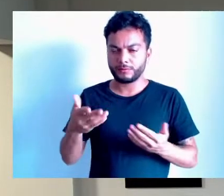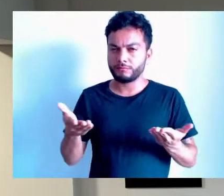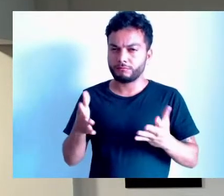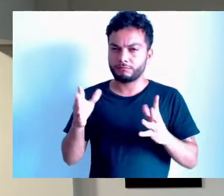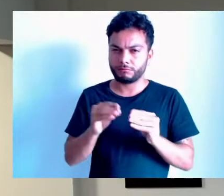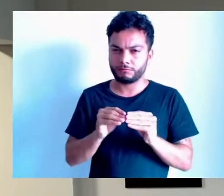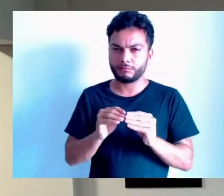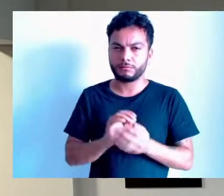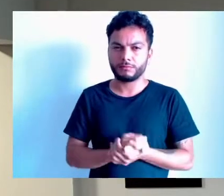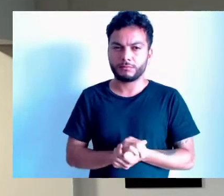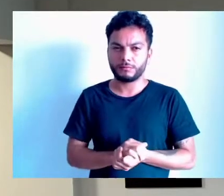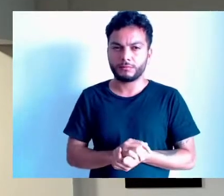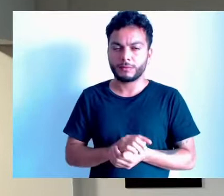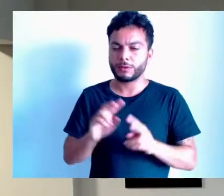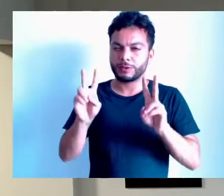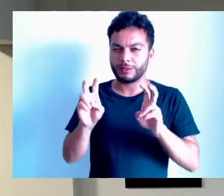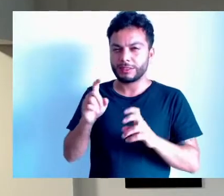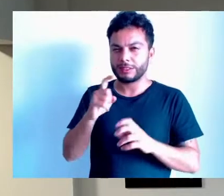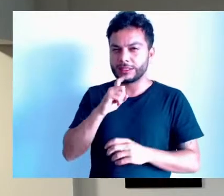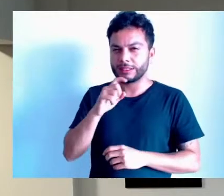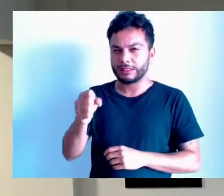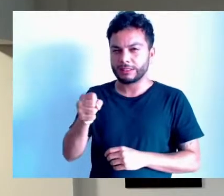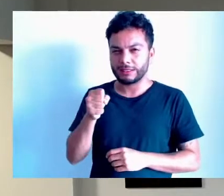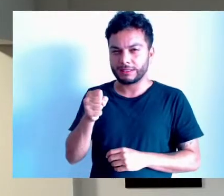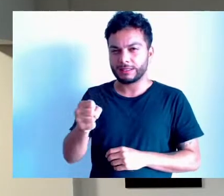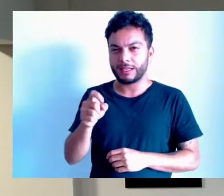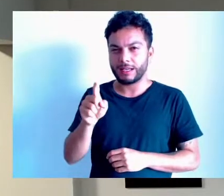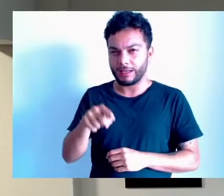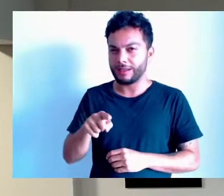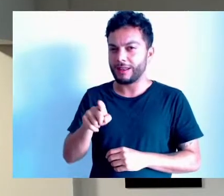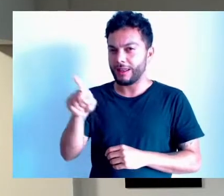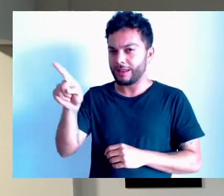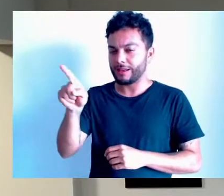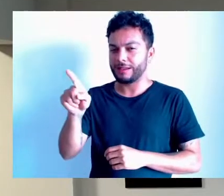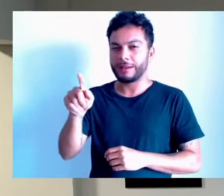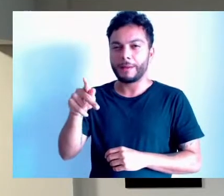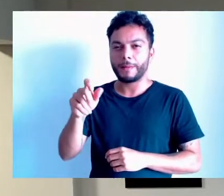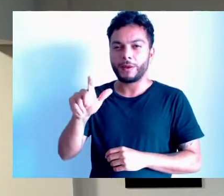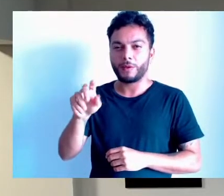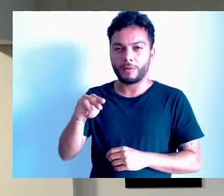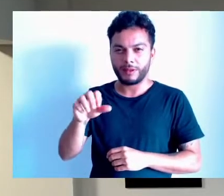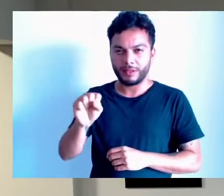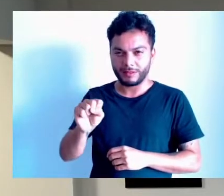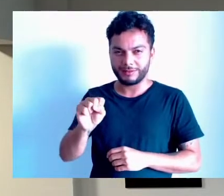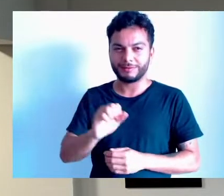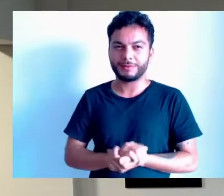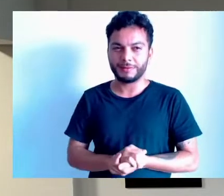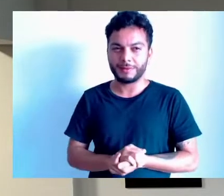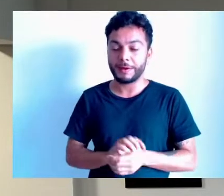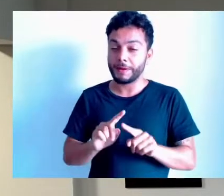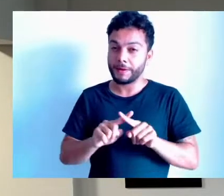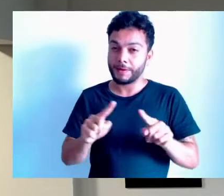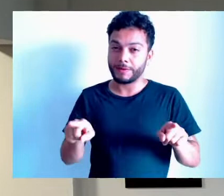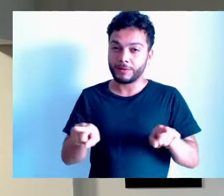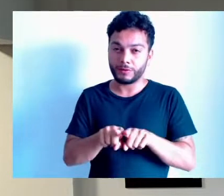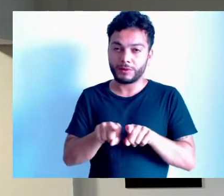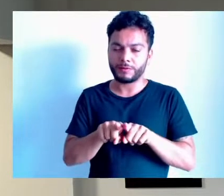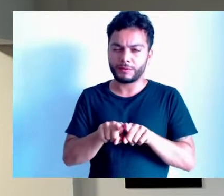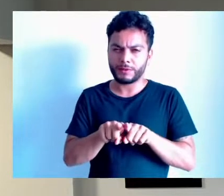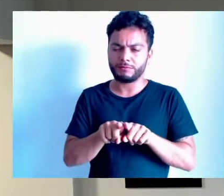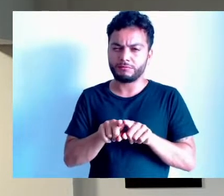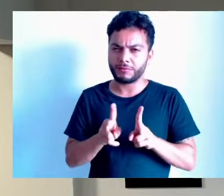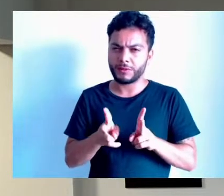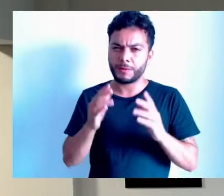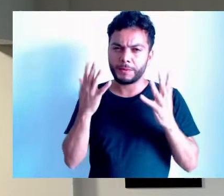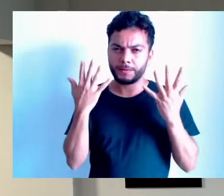A geladeira foi aquela, foi aquela que estava lá em Palmas, parou em Palmas. Mas também não poderia deixar de parabenizar, muito bem falado,